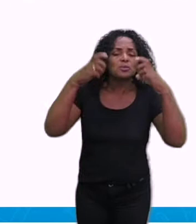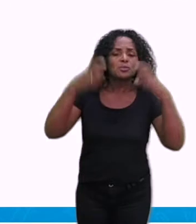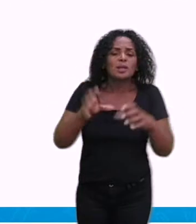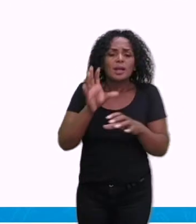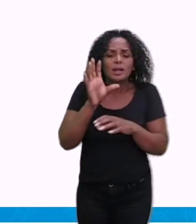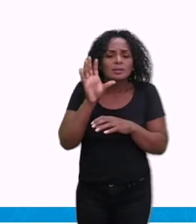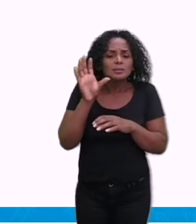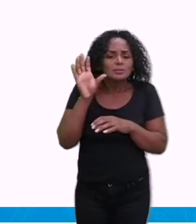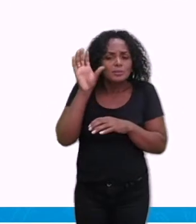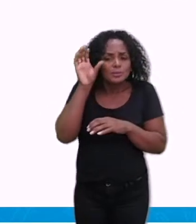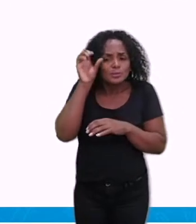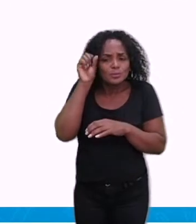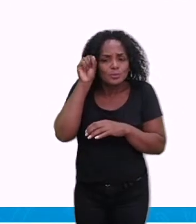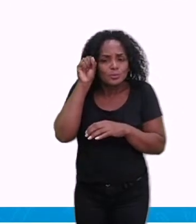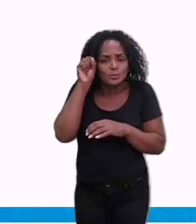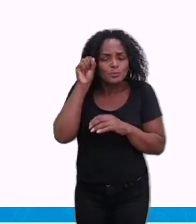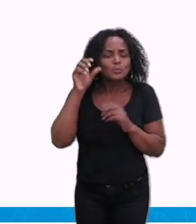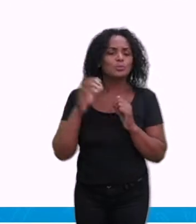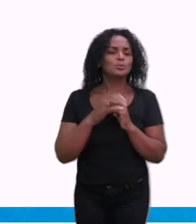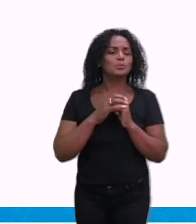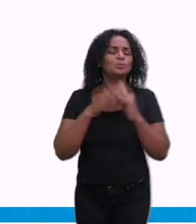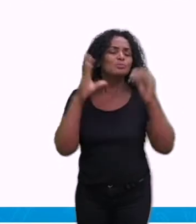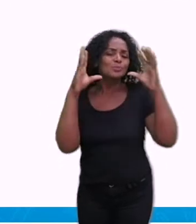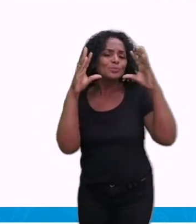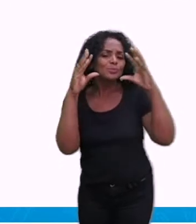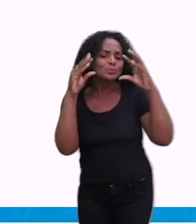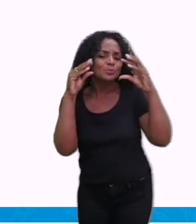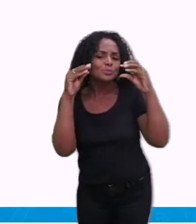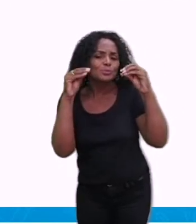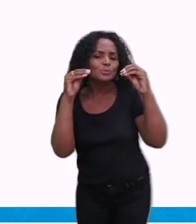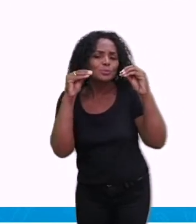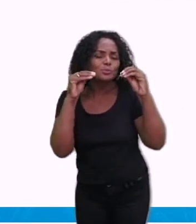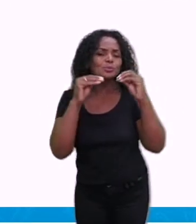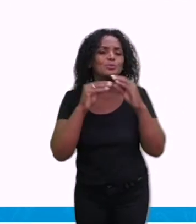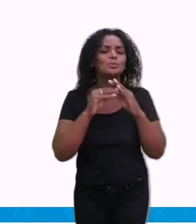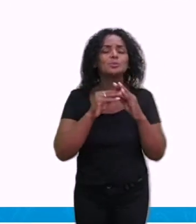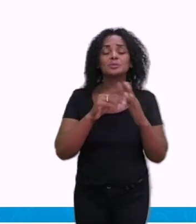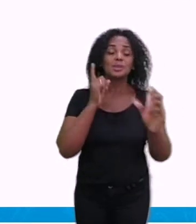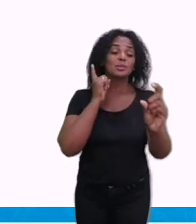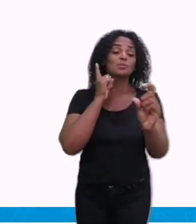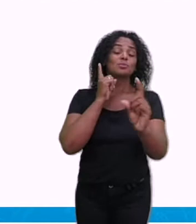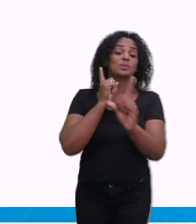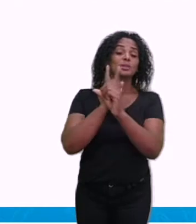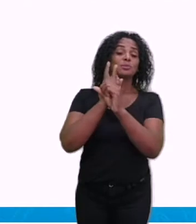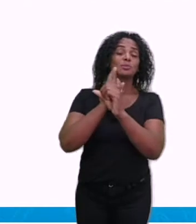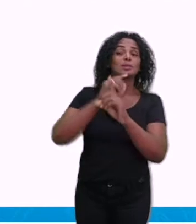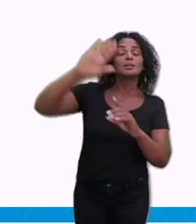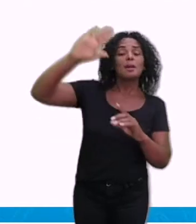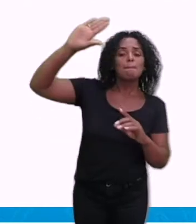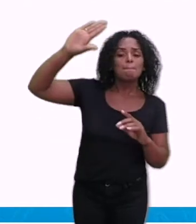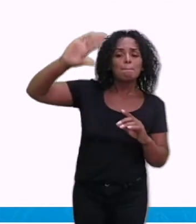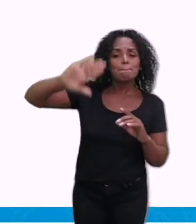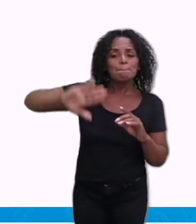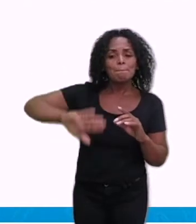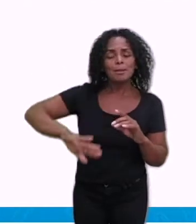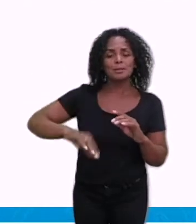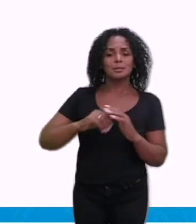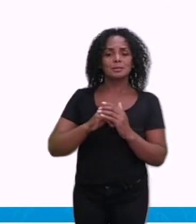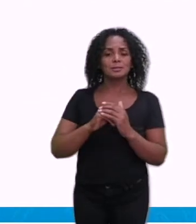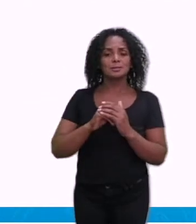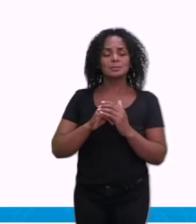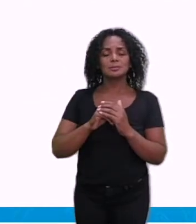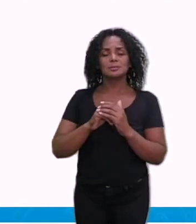escuros da sua casa. Você o encontra nas paredes, você também o encontra